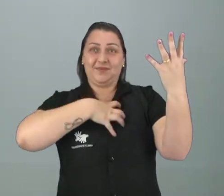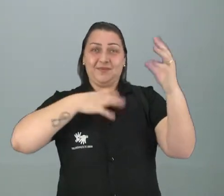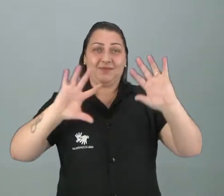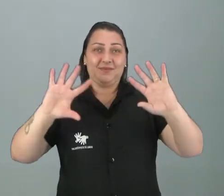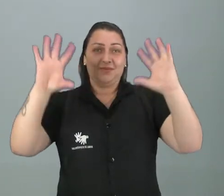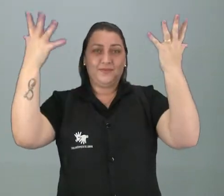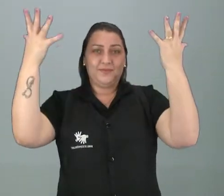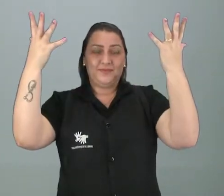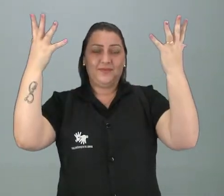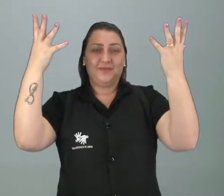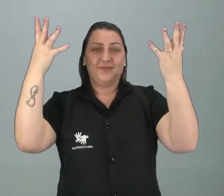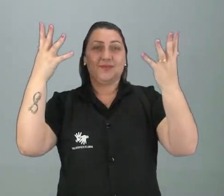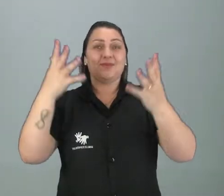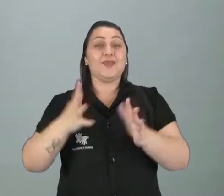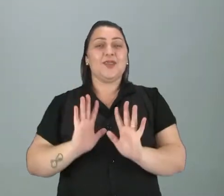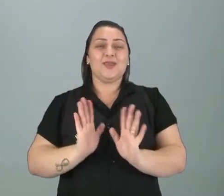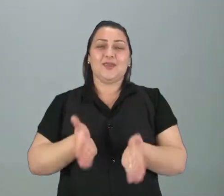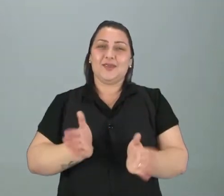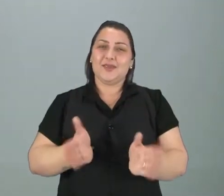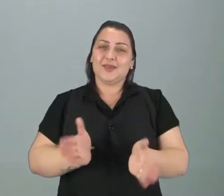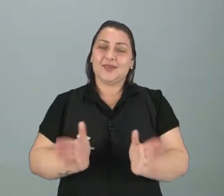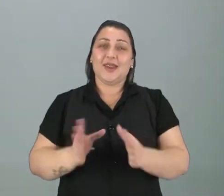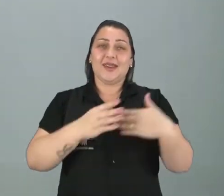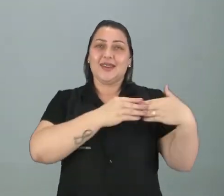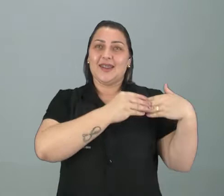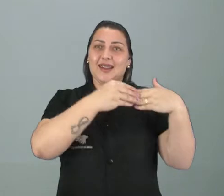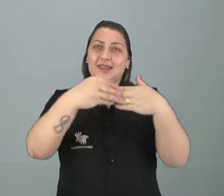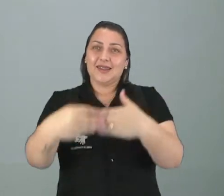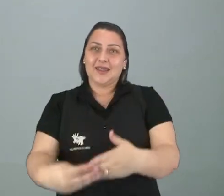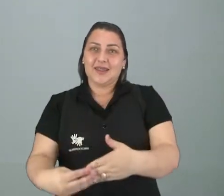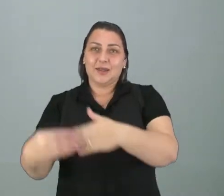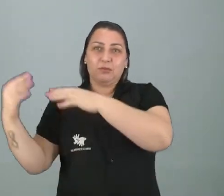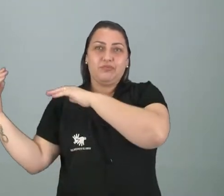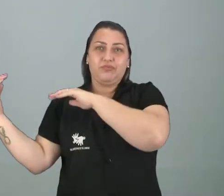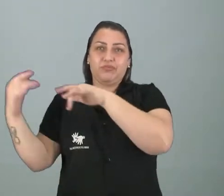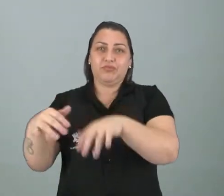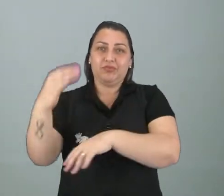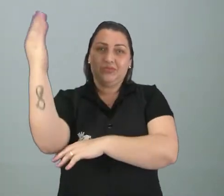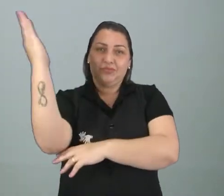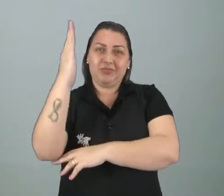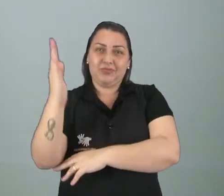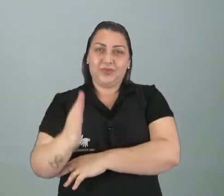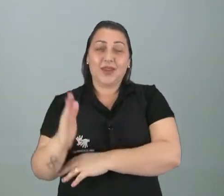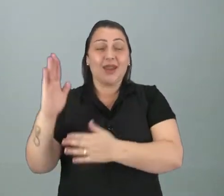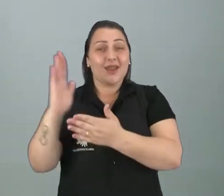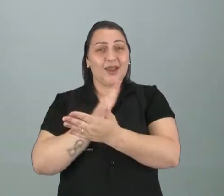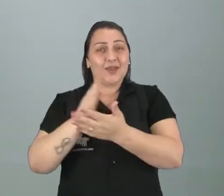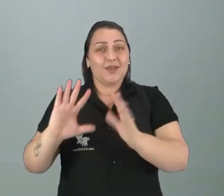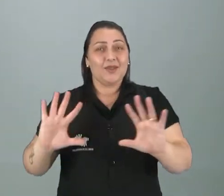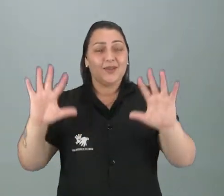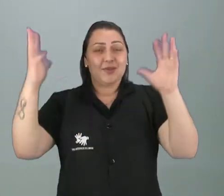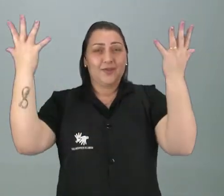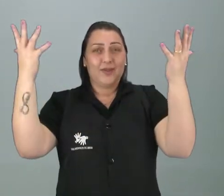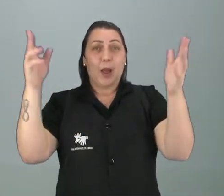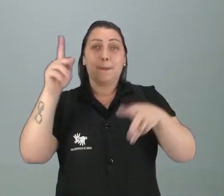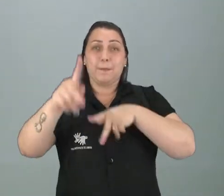que foram trazidas para cá para o Brasil e algumas festas